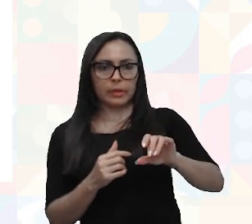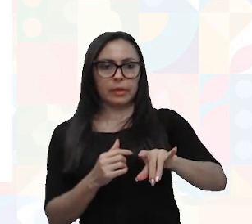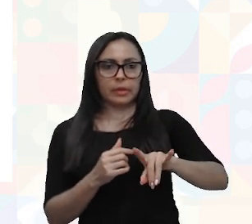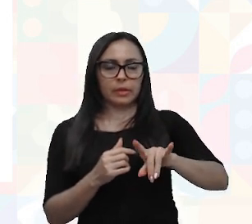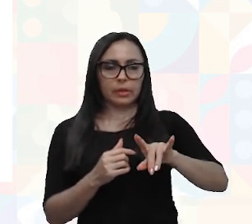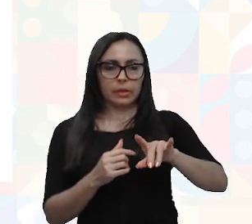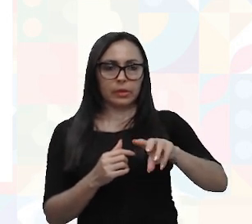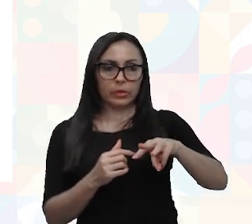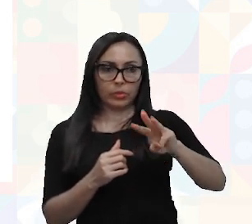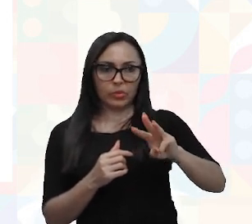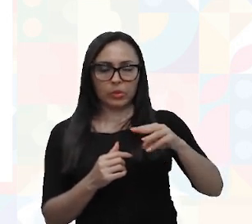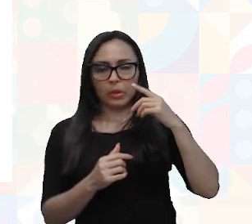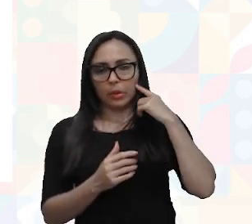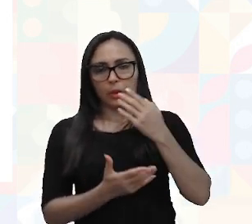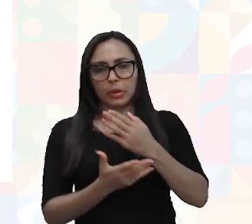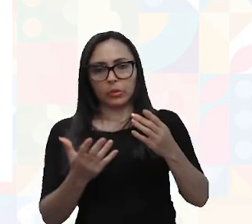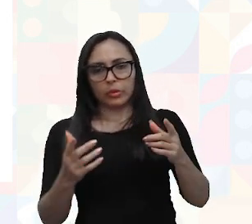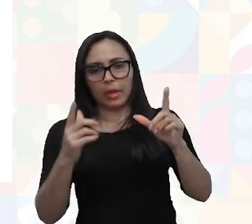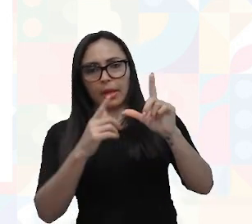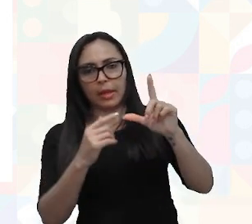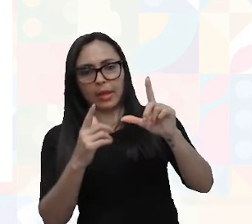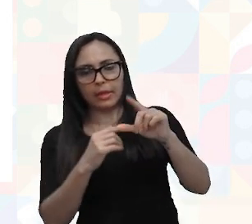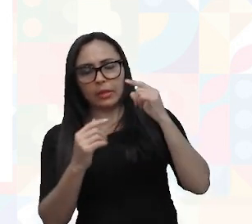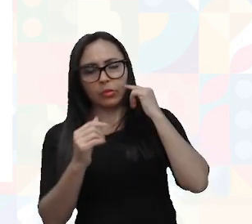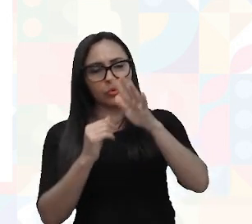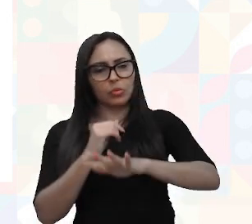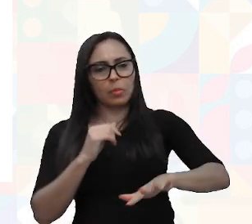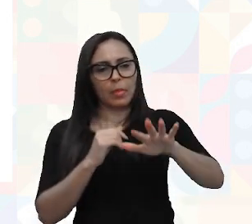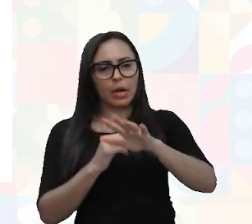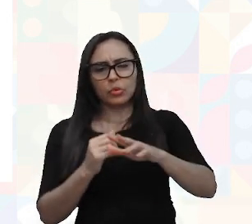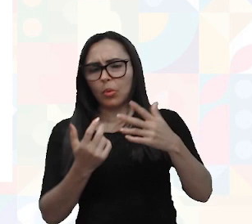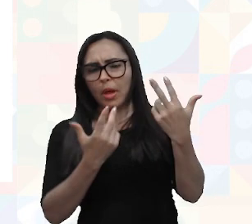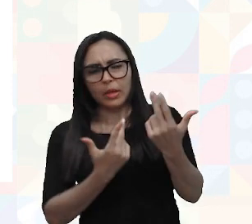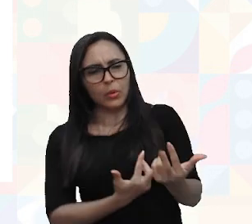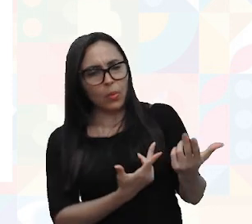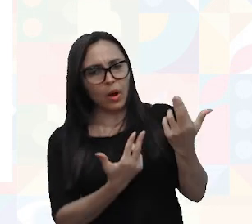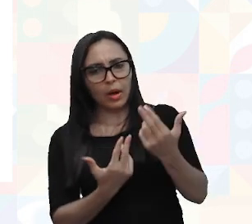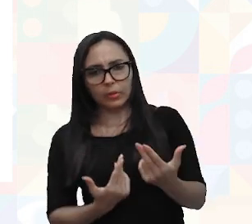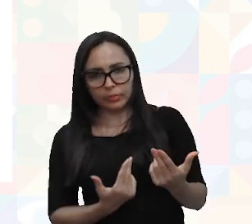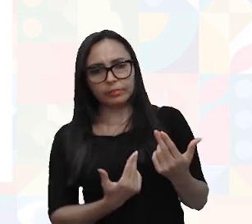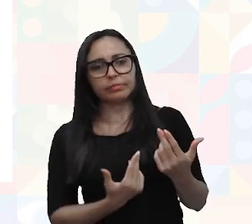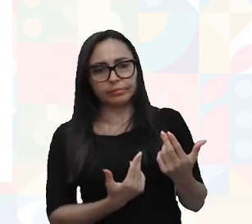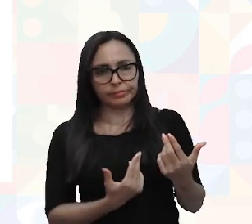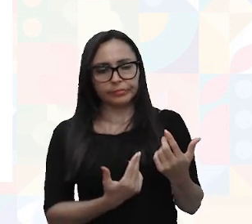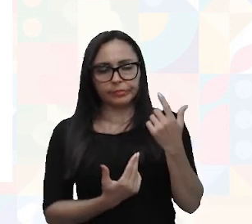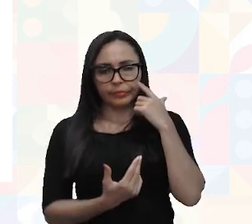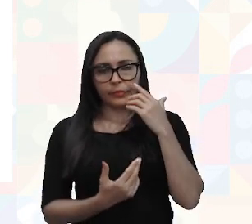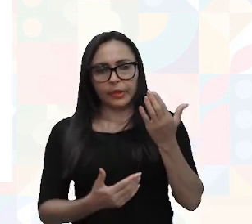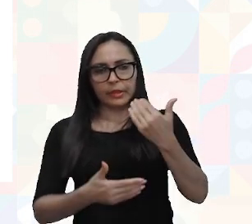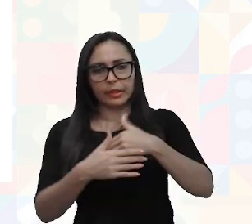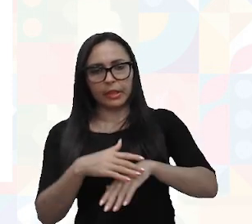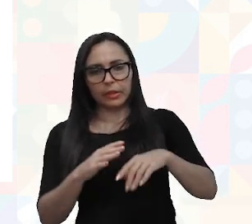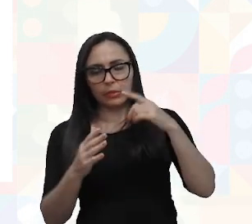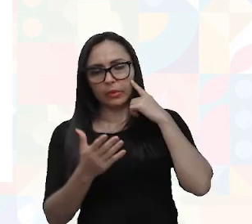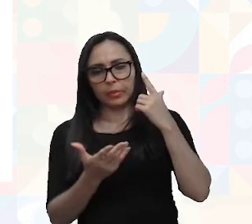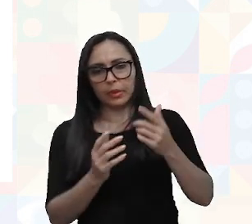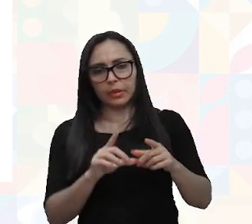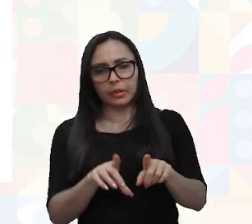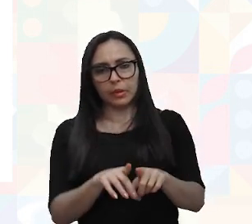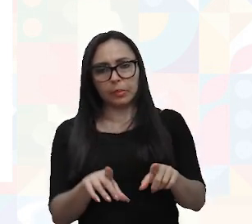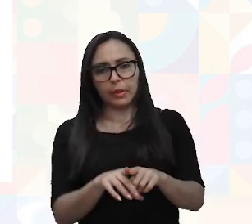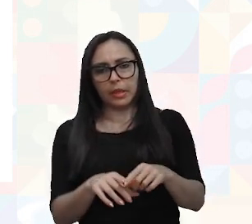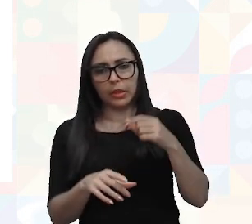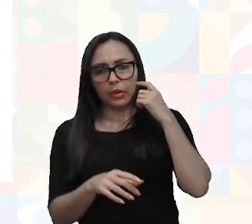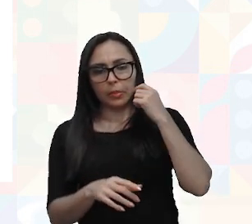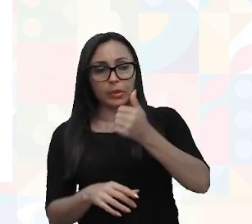Monospace, é que todas as letras, elas têm o mesmo espaço, né, elas, elas ocupam o mesmo espaço dentro da página. Tamanho